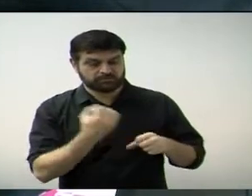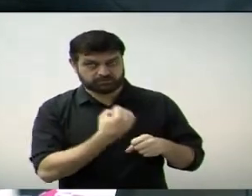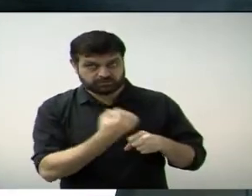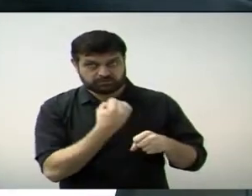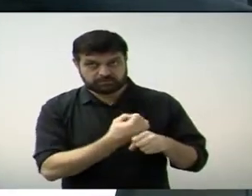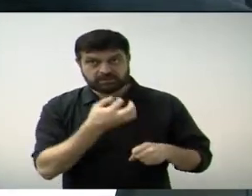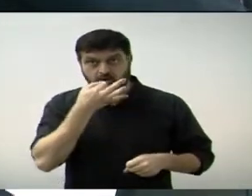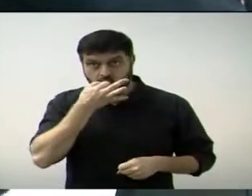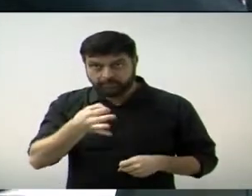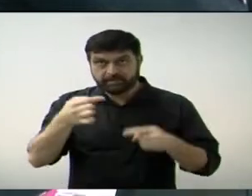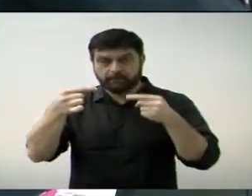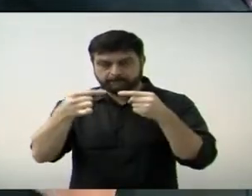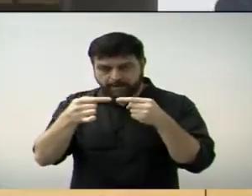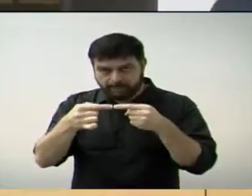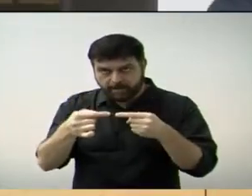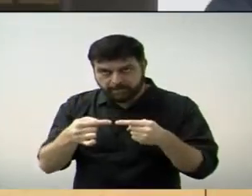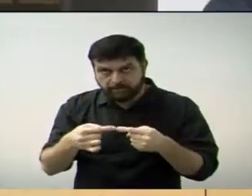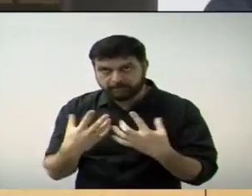Comissão de Obras Favoráveis.